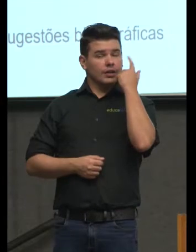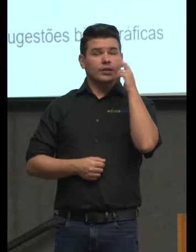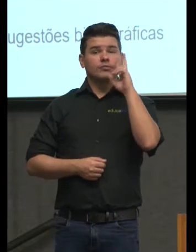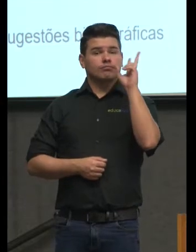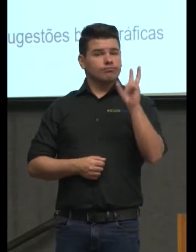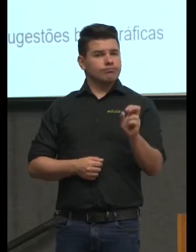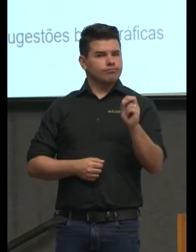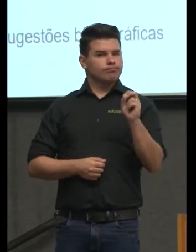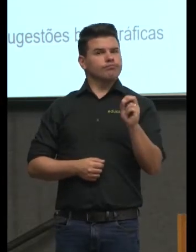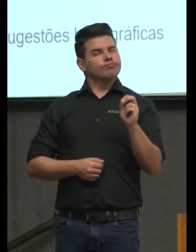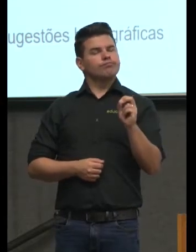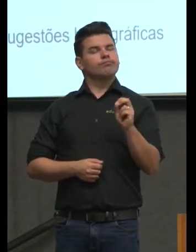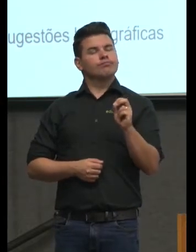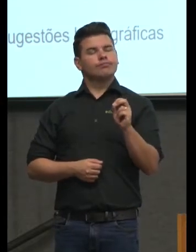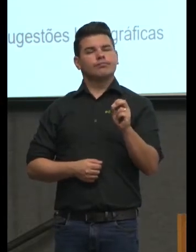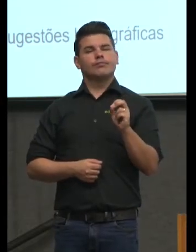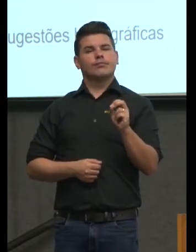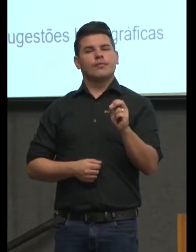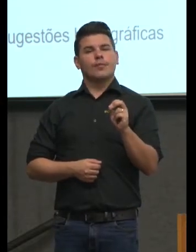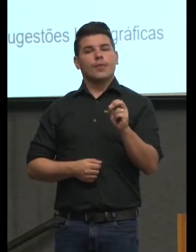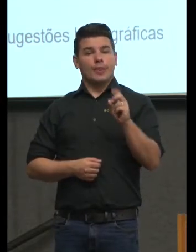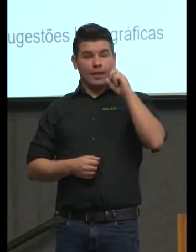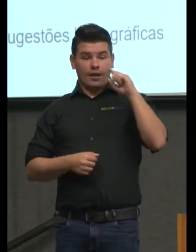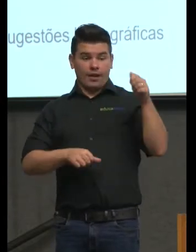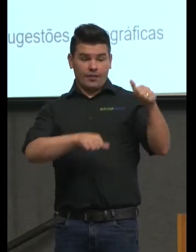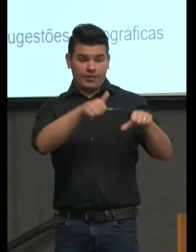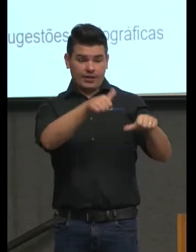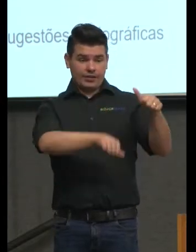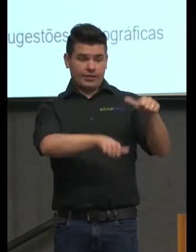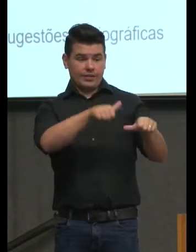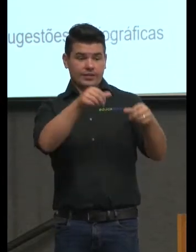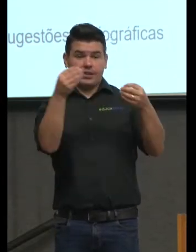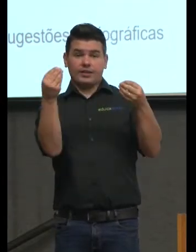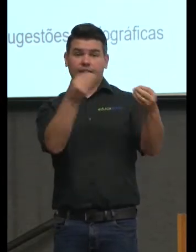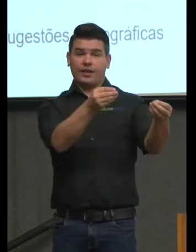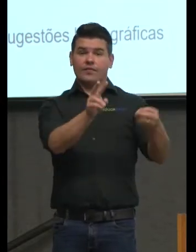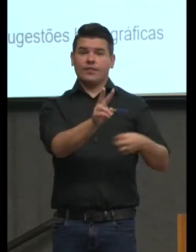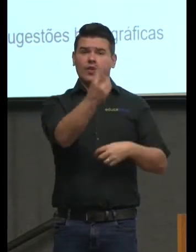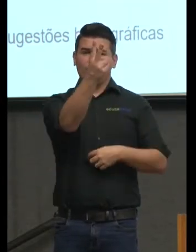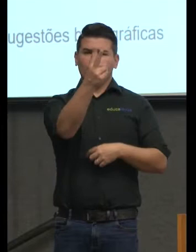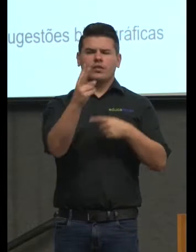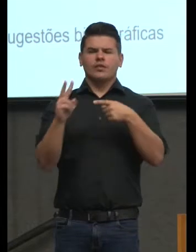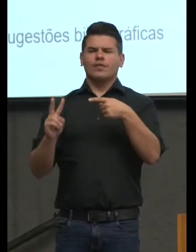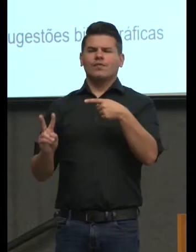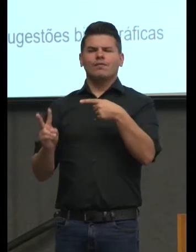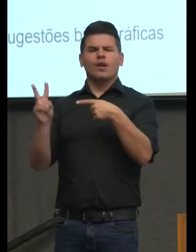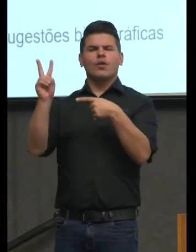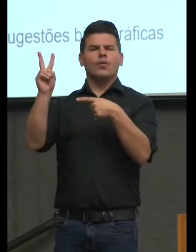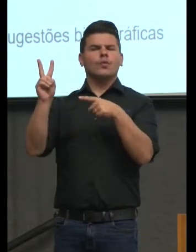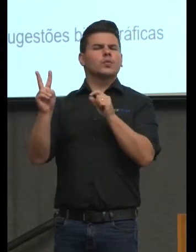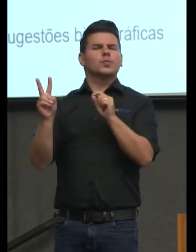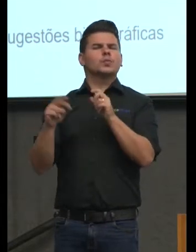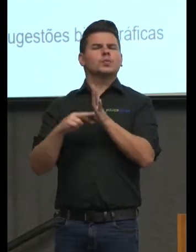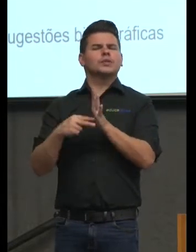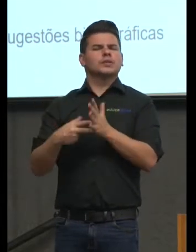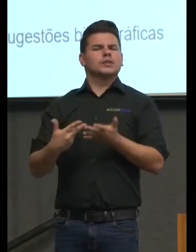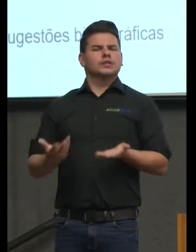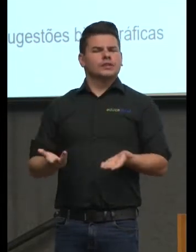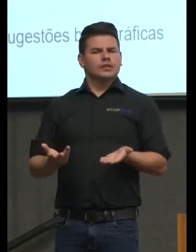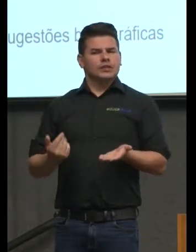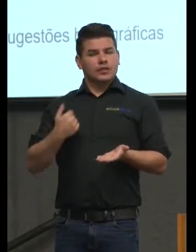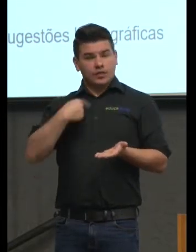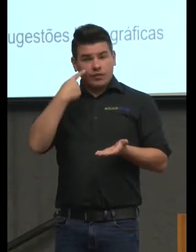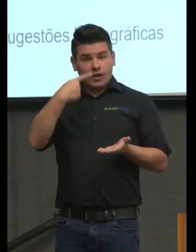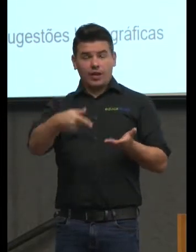avaliar é atribuir valor aí vem a pergunta o que é valor o que é valor se a gente olhar na